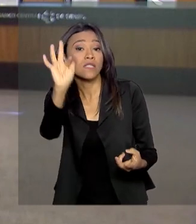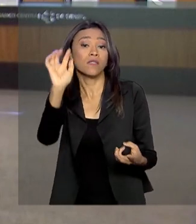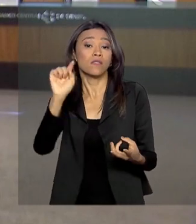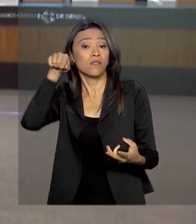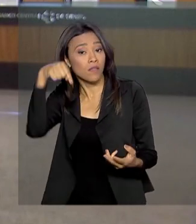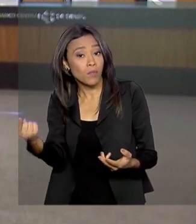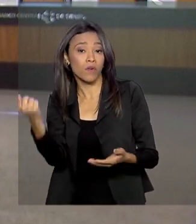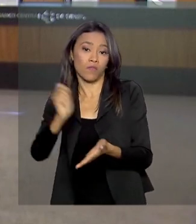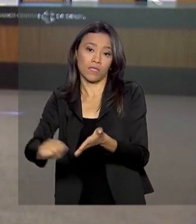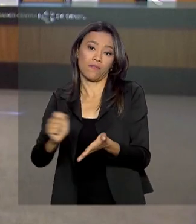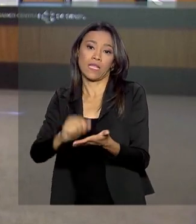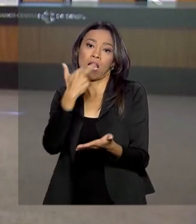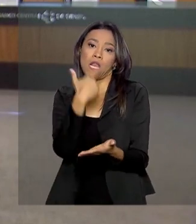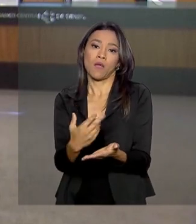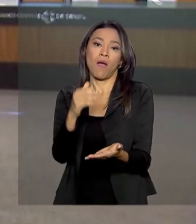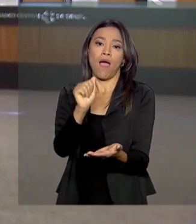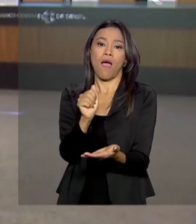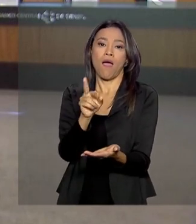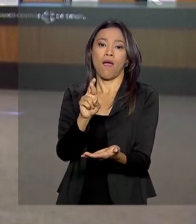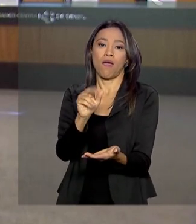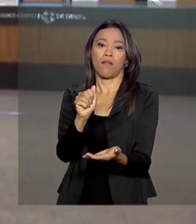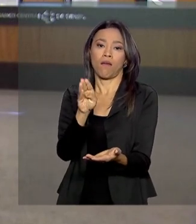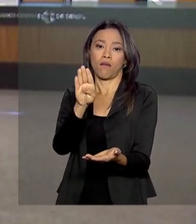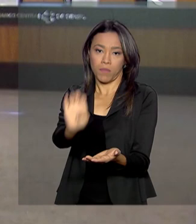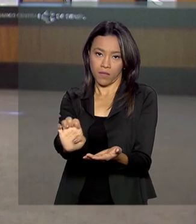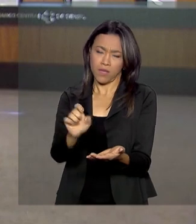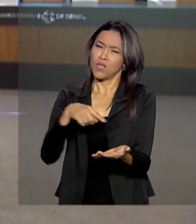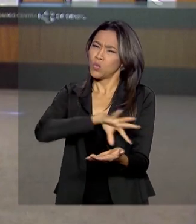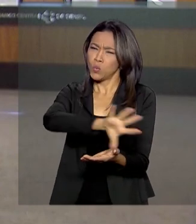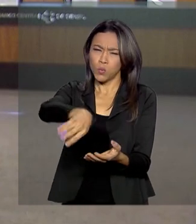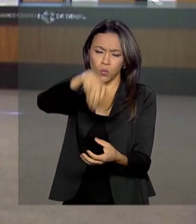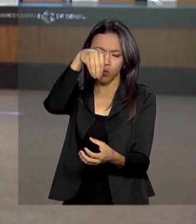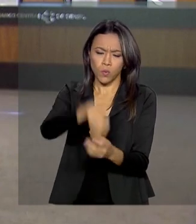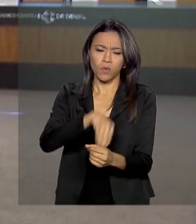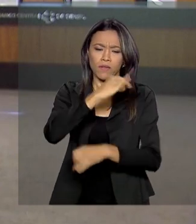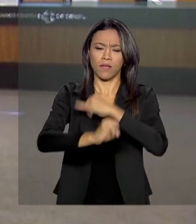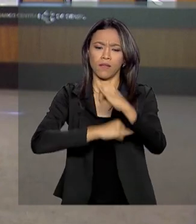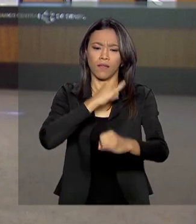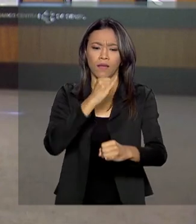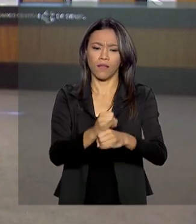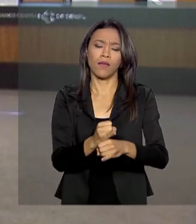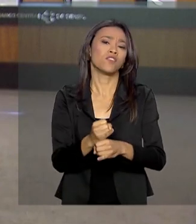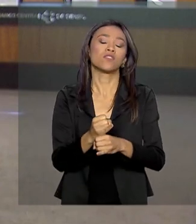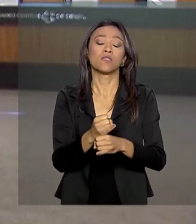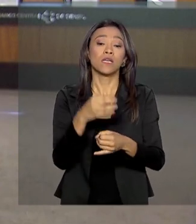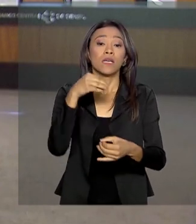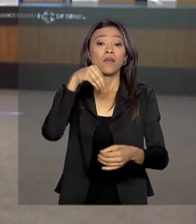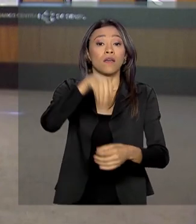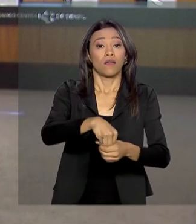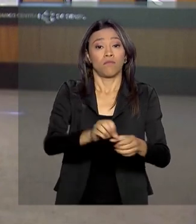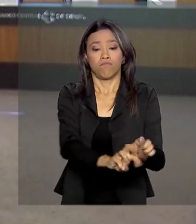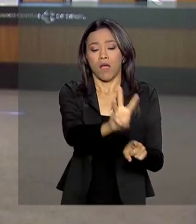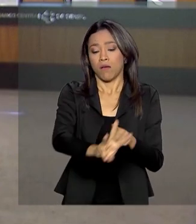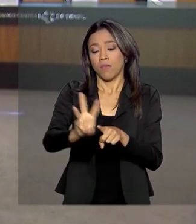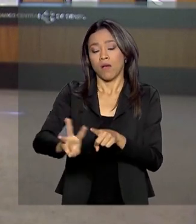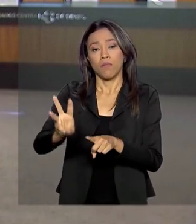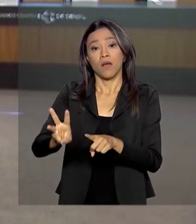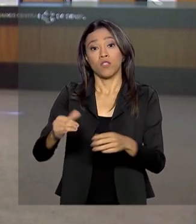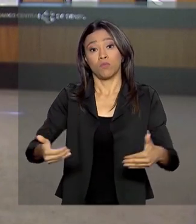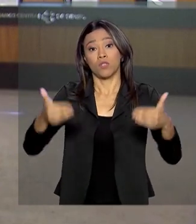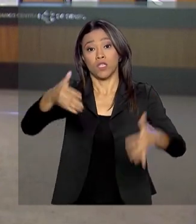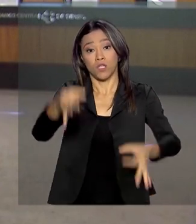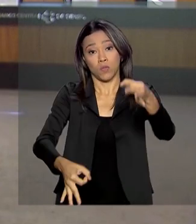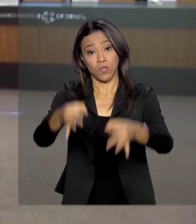todo esse conteúdo vai estar disponível também online, nas páginas na internet do Ministério da Justiça e Segurança Pública, do Banco